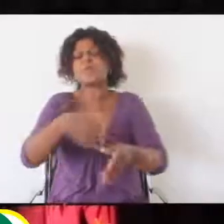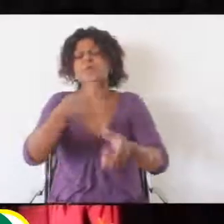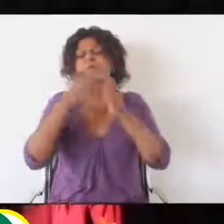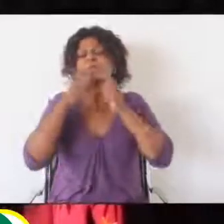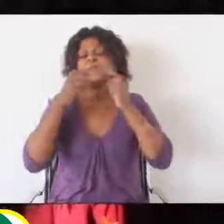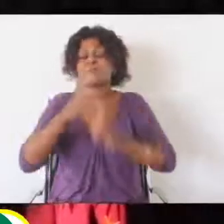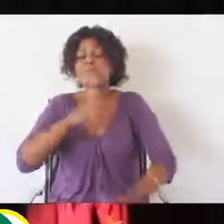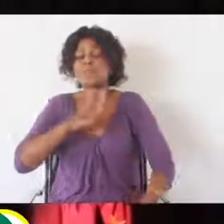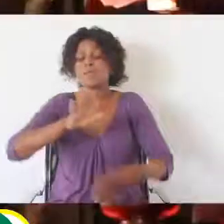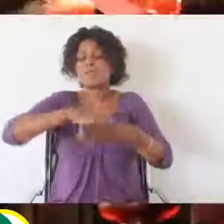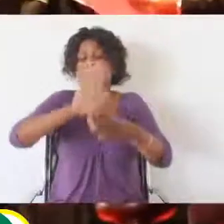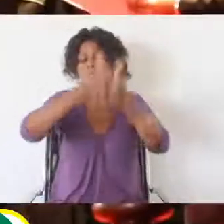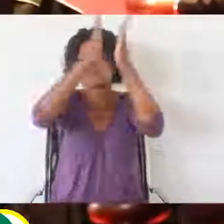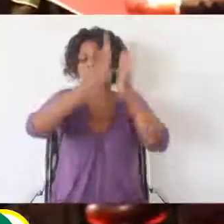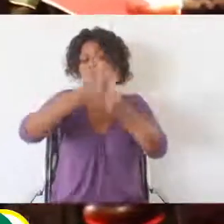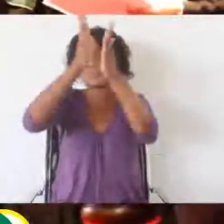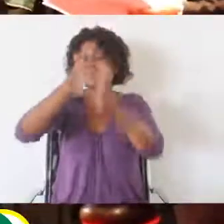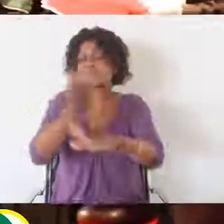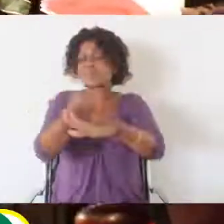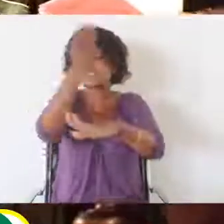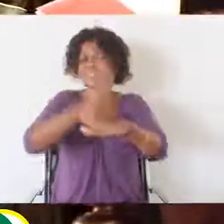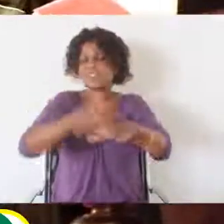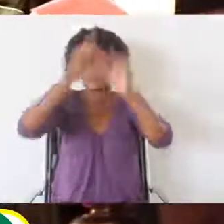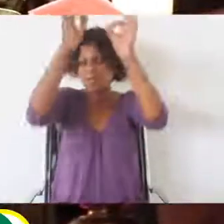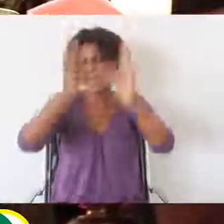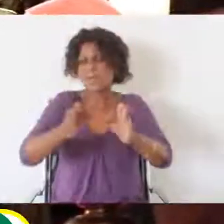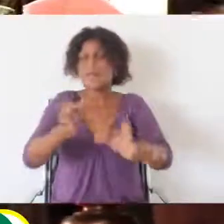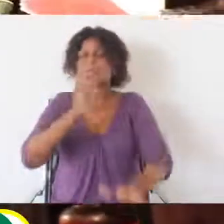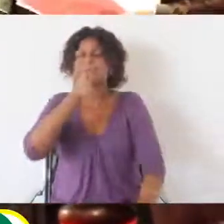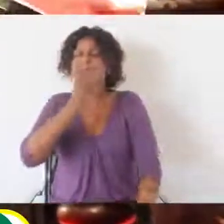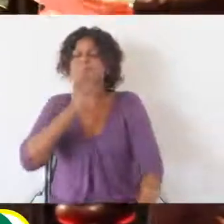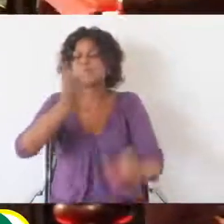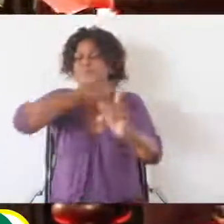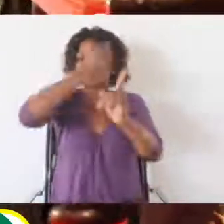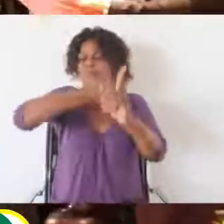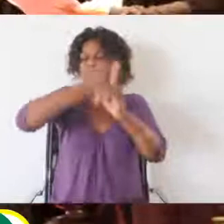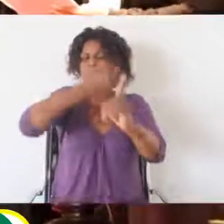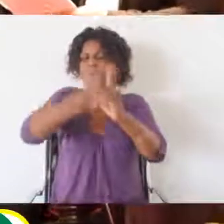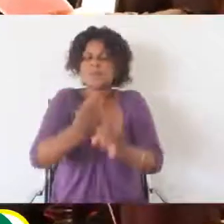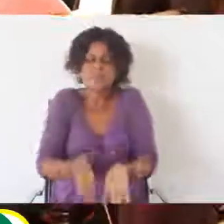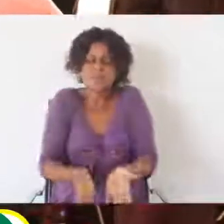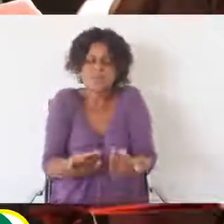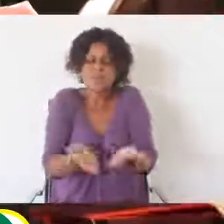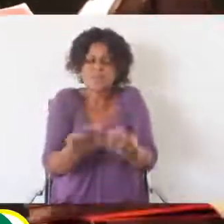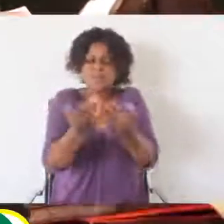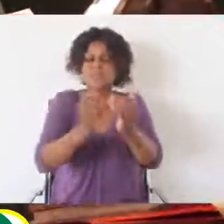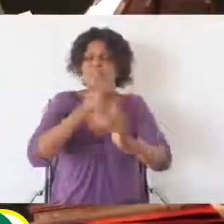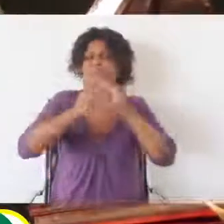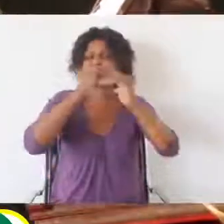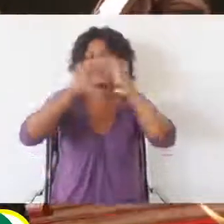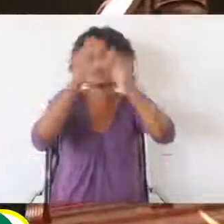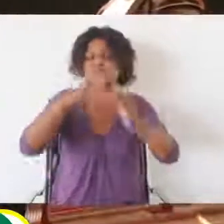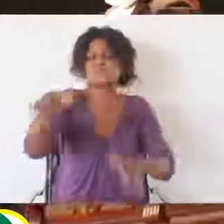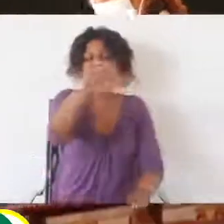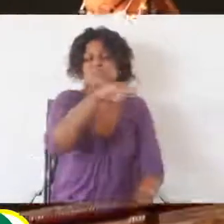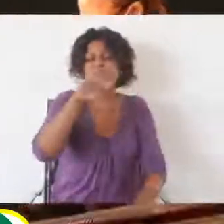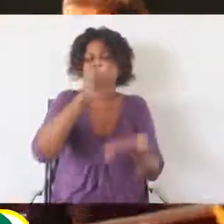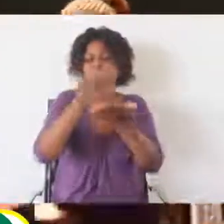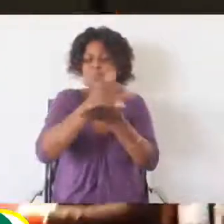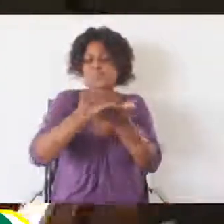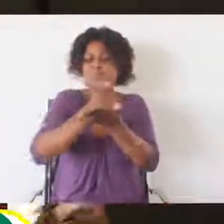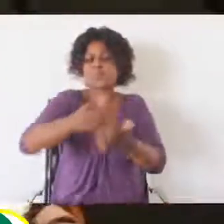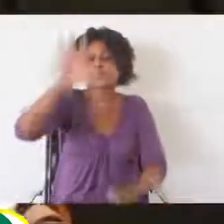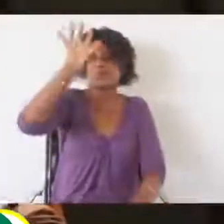qualificados para responderem aos desafios que se colocam na promoção do desenvolvimento socioeconômico do país. Os